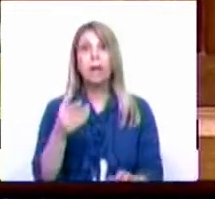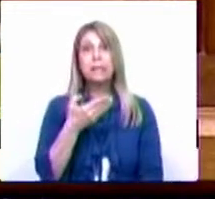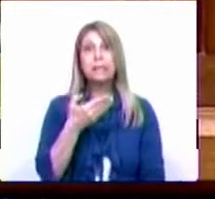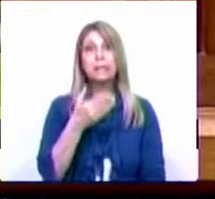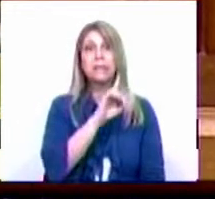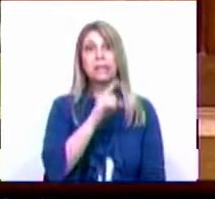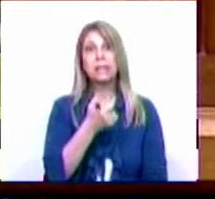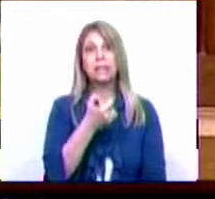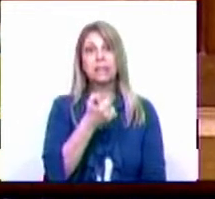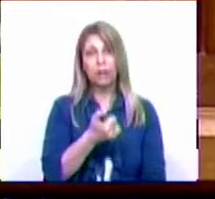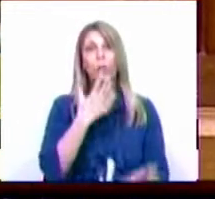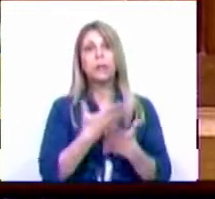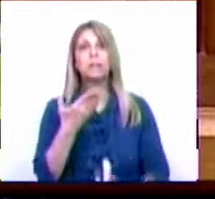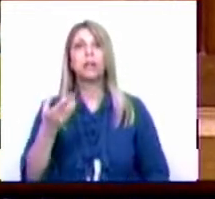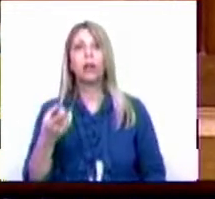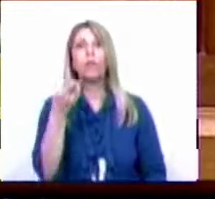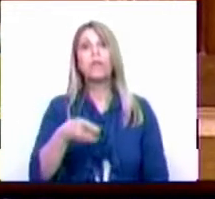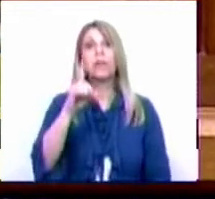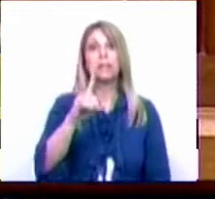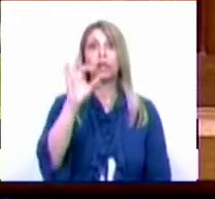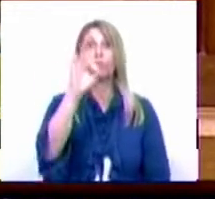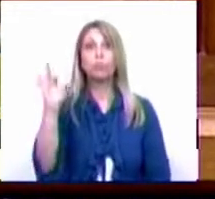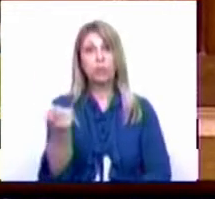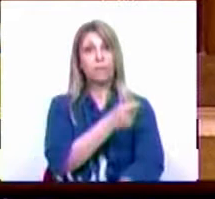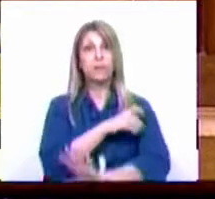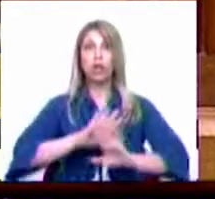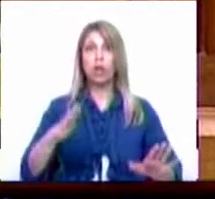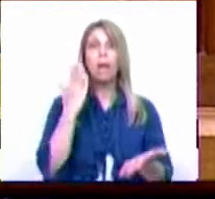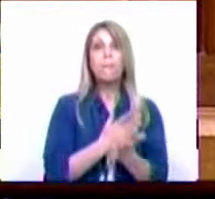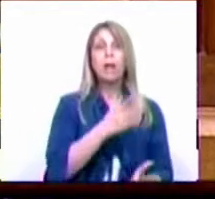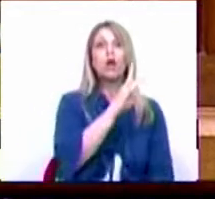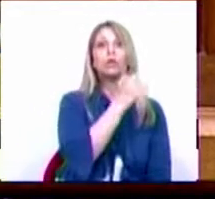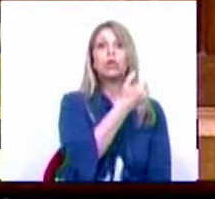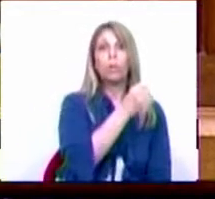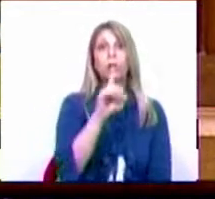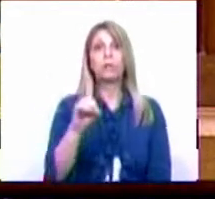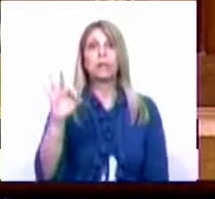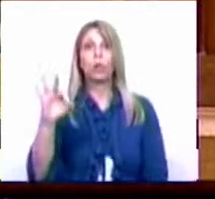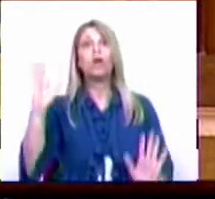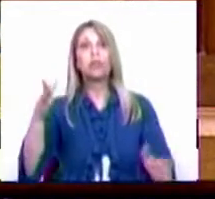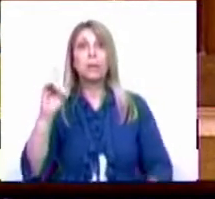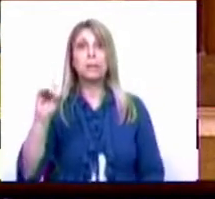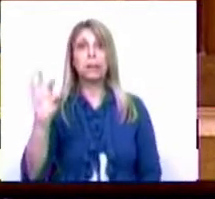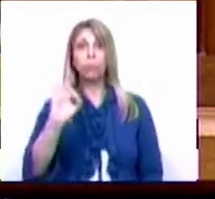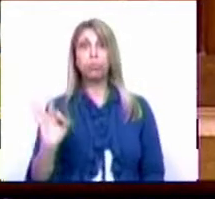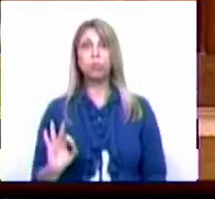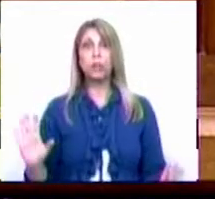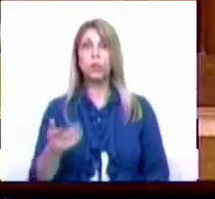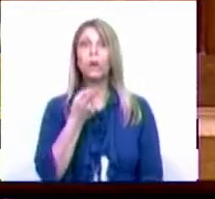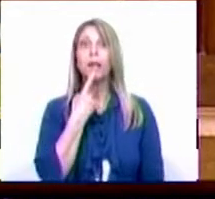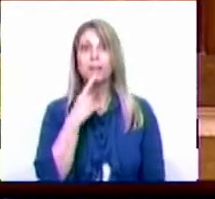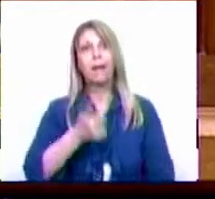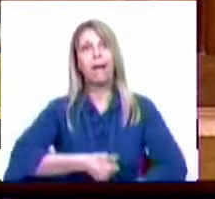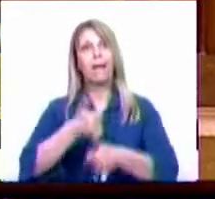anos temos 96% de imunização e até dos 50 aos 64 já 70%, é caso para dizer, ainda bem que reconhecem